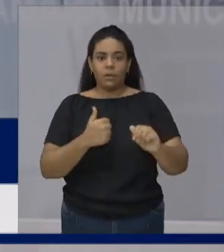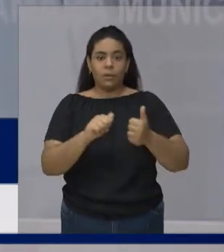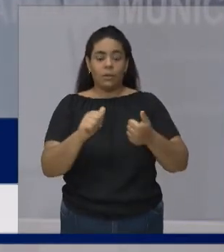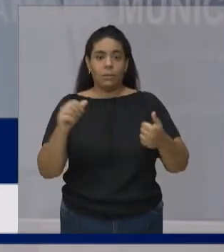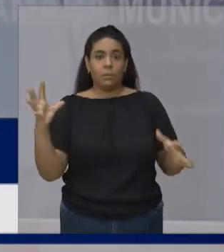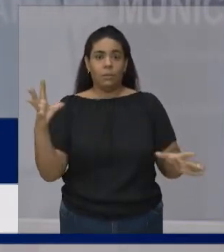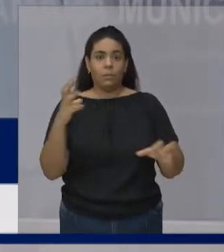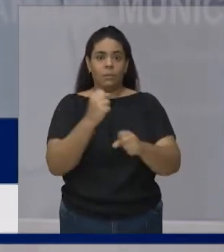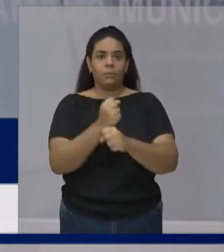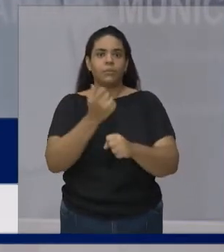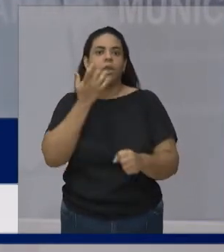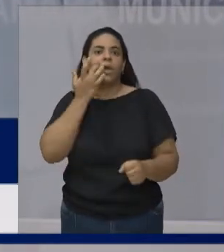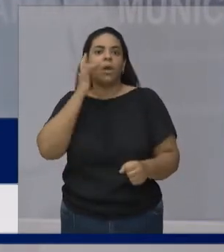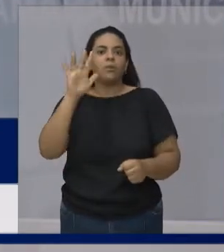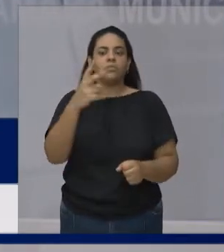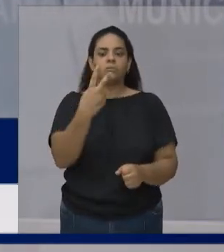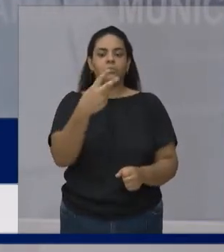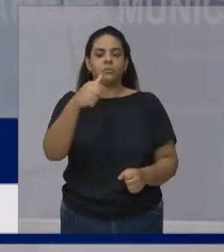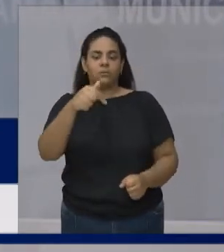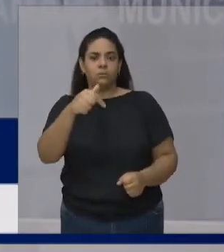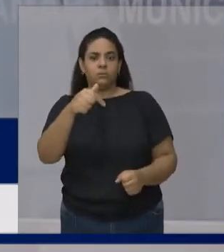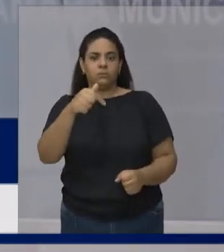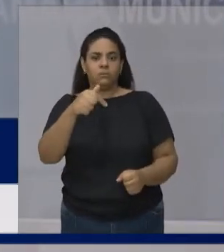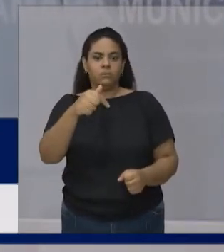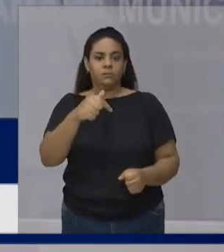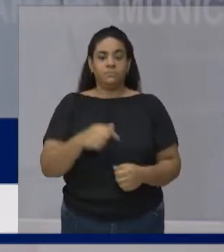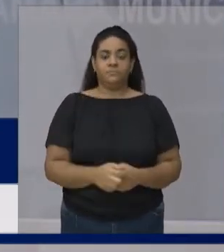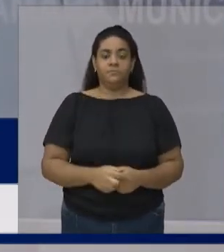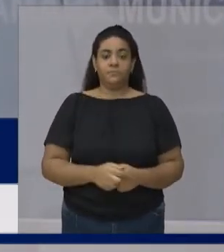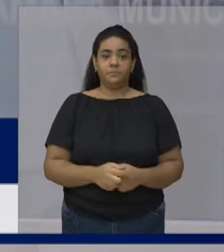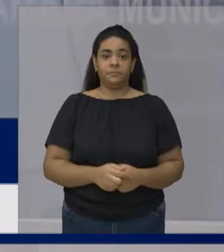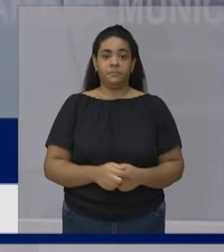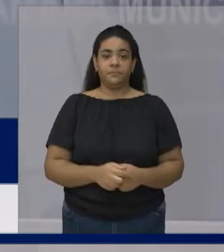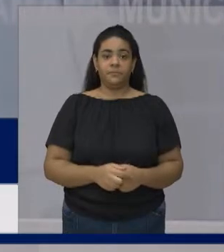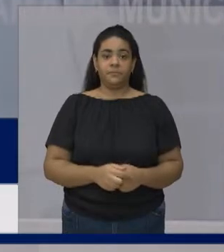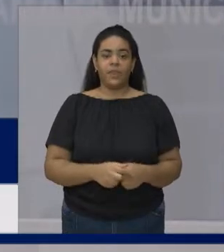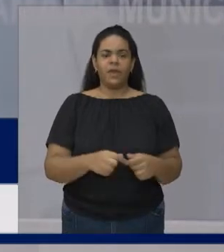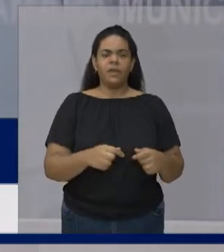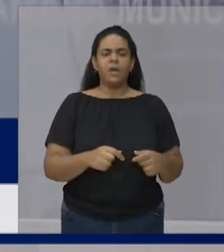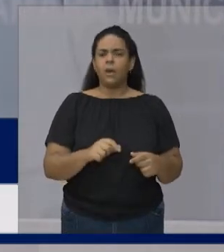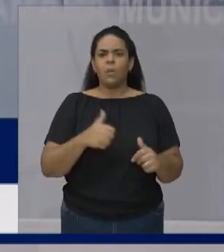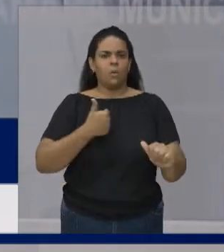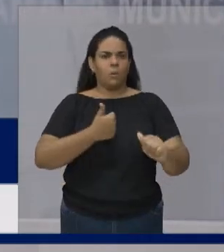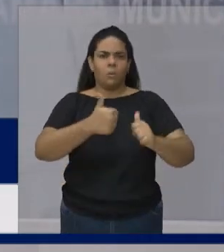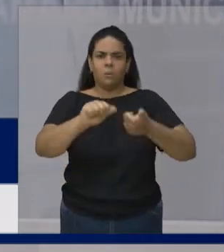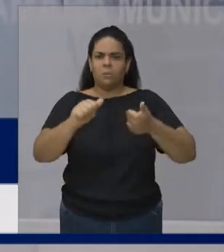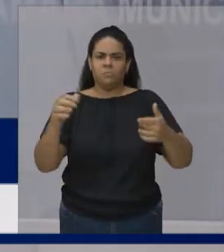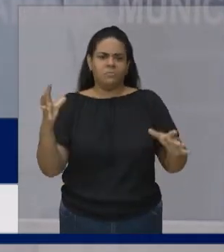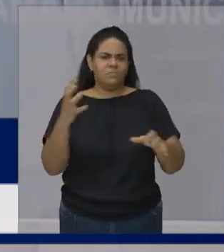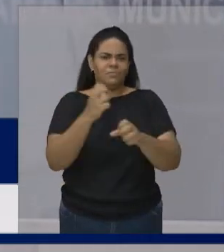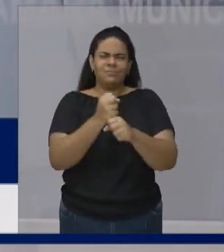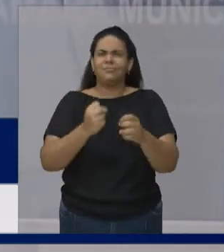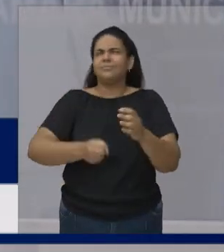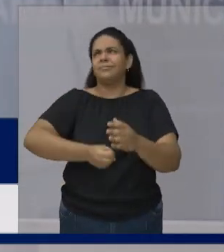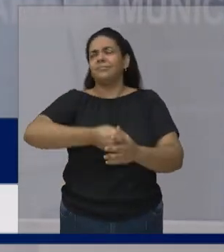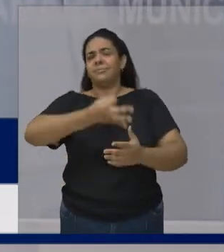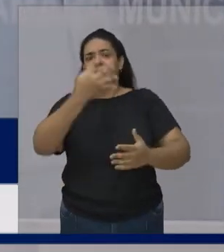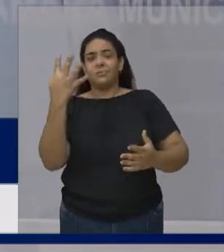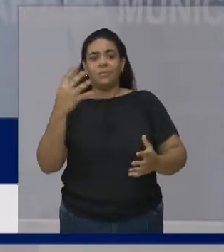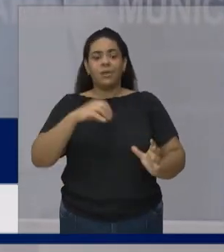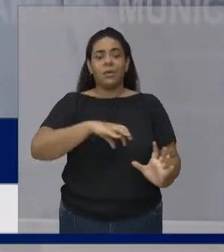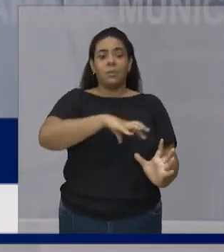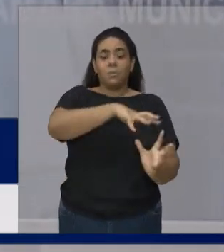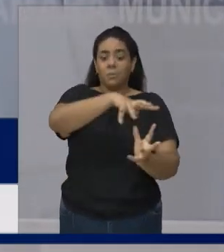Jogos para pan-americanos são 33 E as 33 de ouro Campeonatos mundiais são 40 31